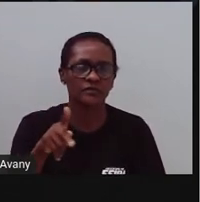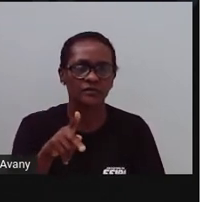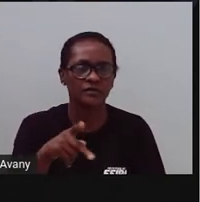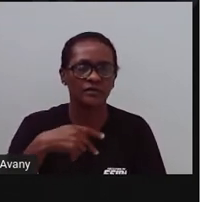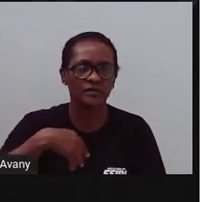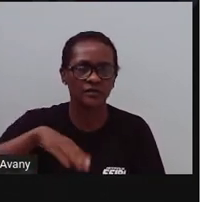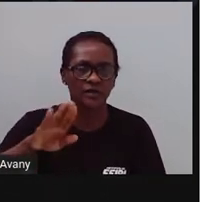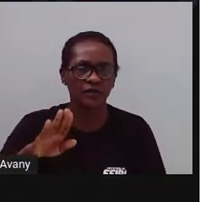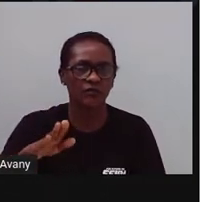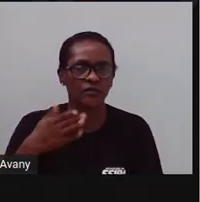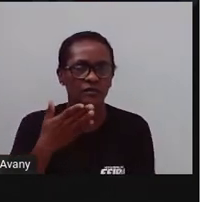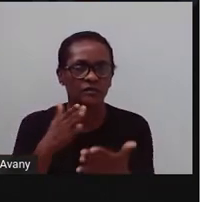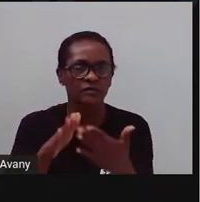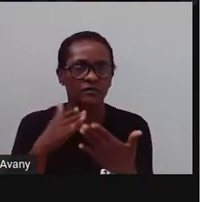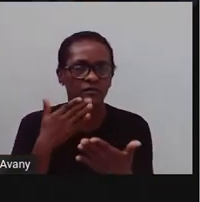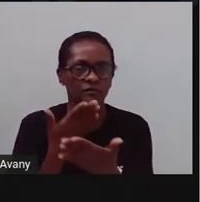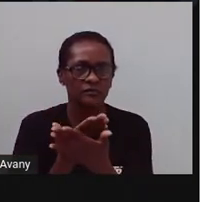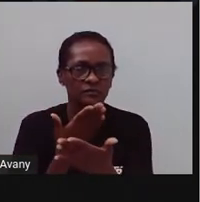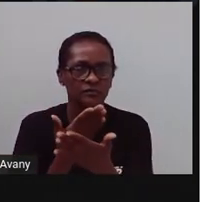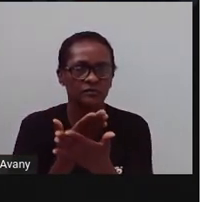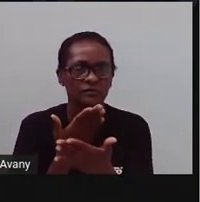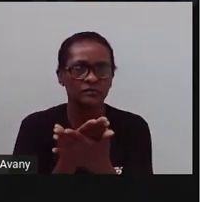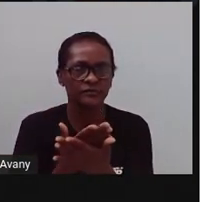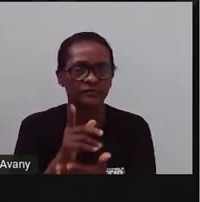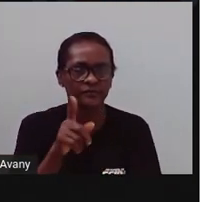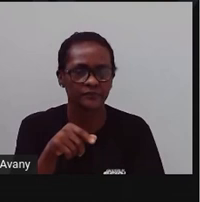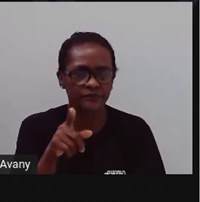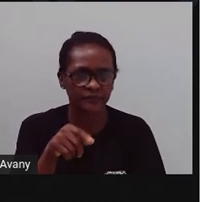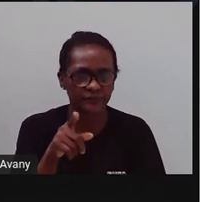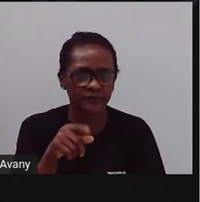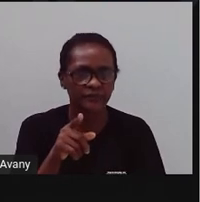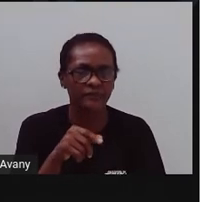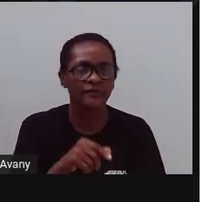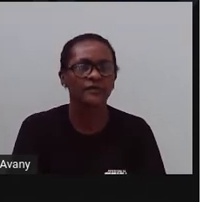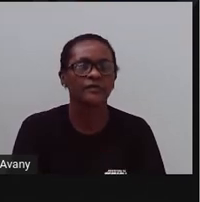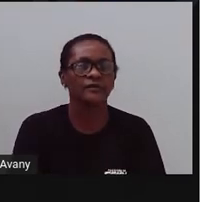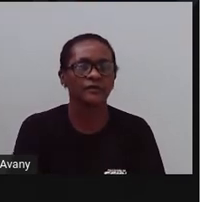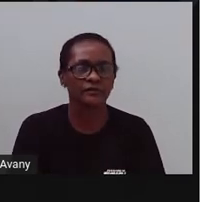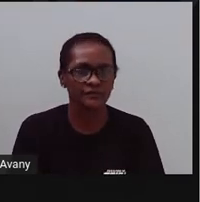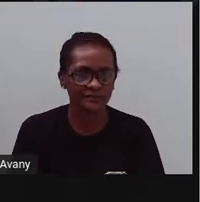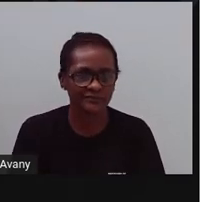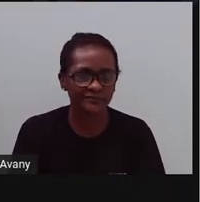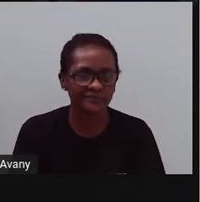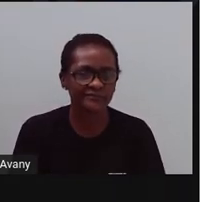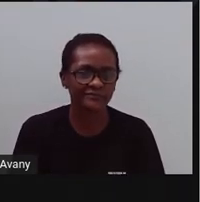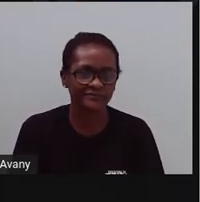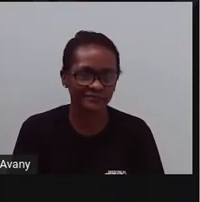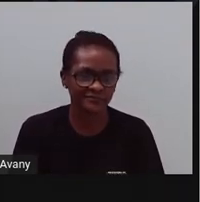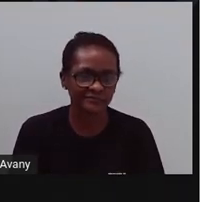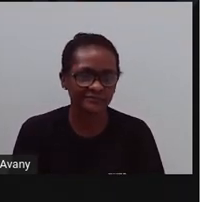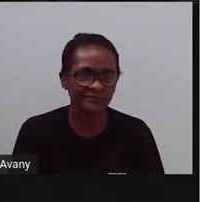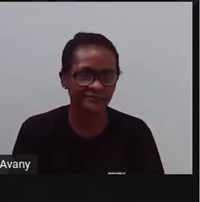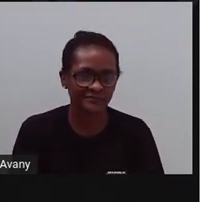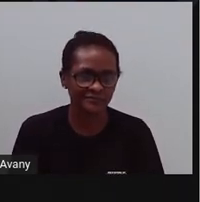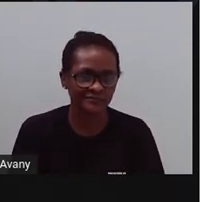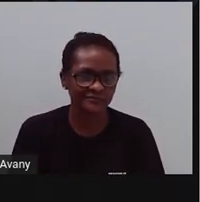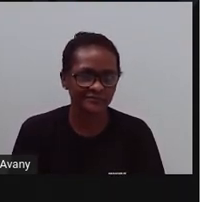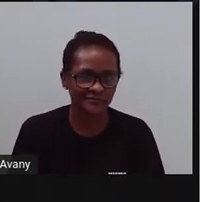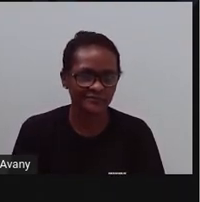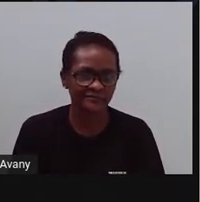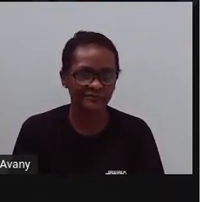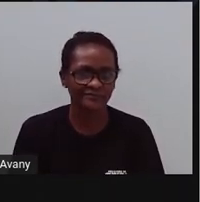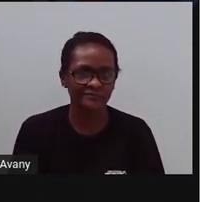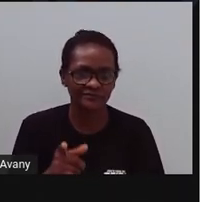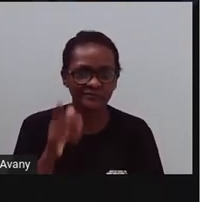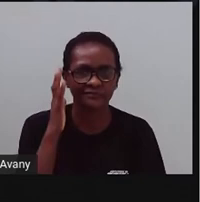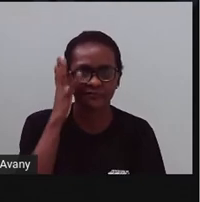iam estudar nesse lugar. Sabiam disso? É, aqui foi a primeira universidade. da nossa cidade. Olha como ela é bonita. A PROA ama